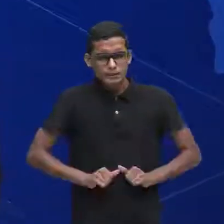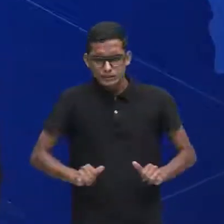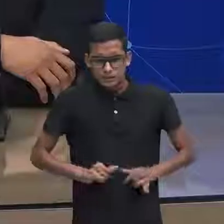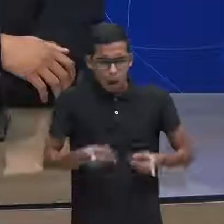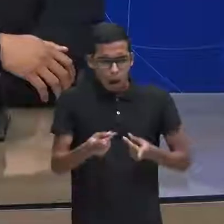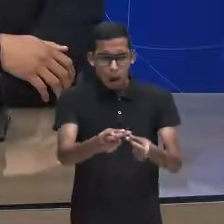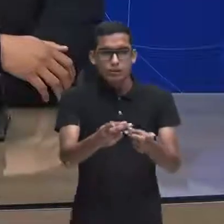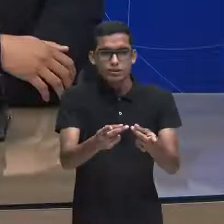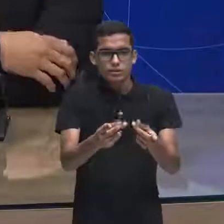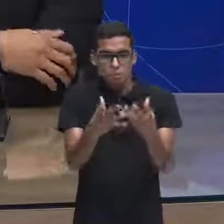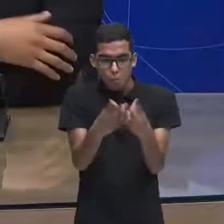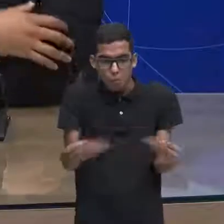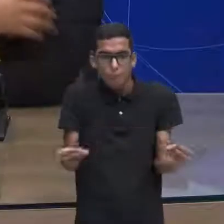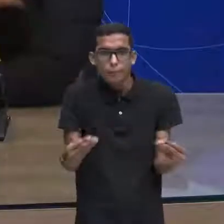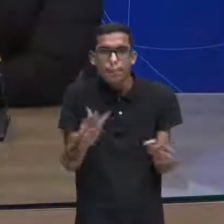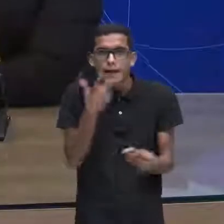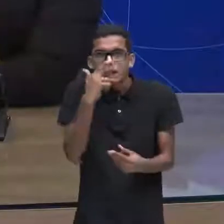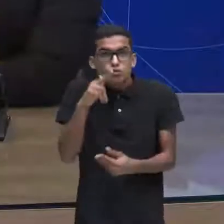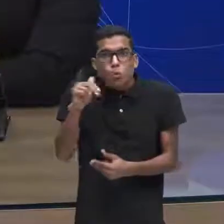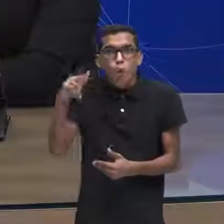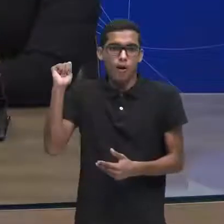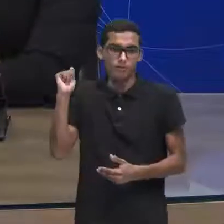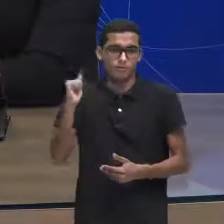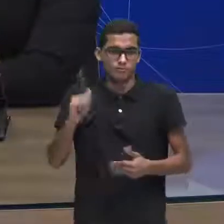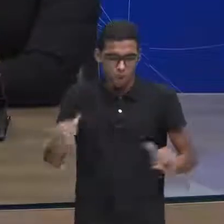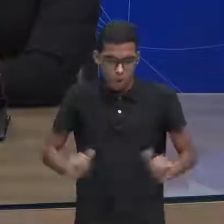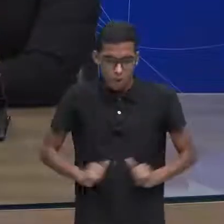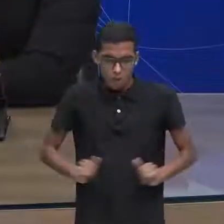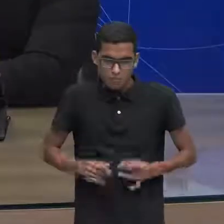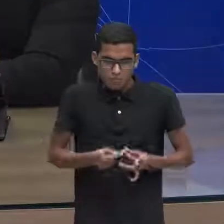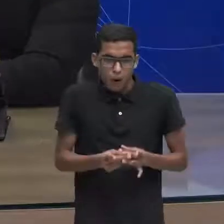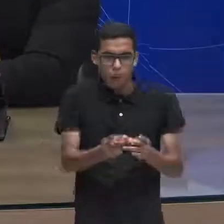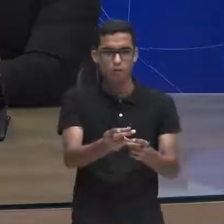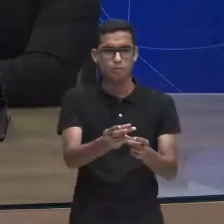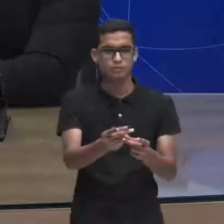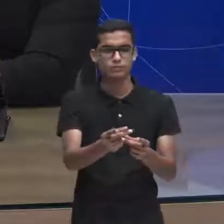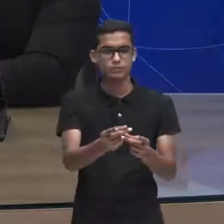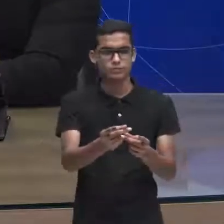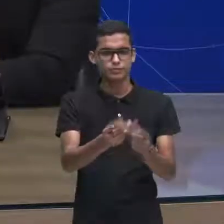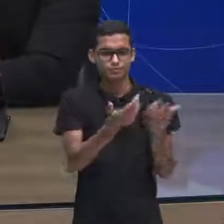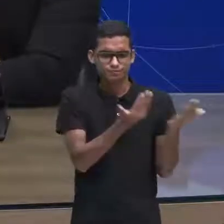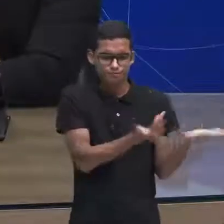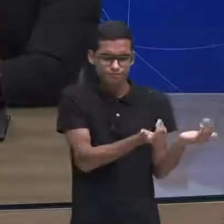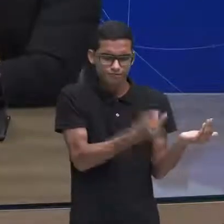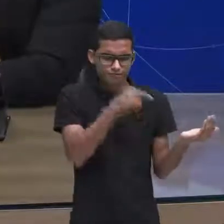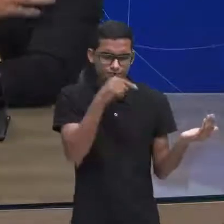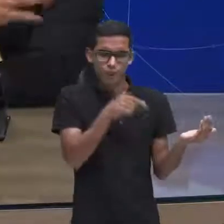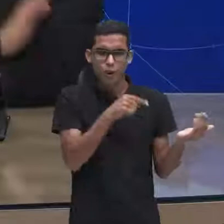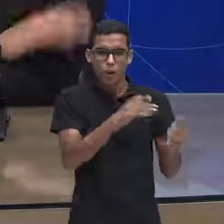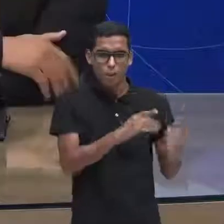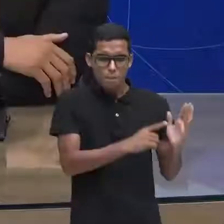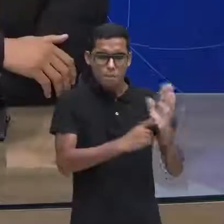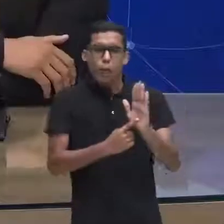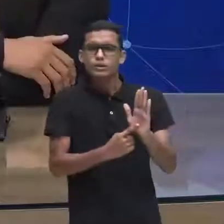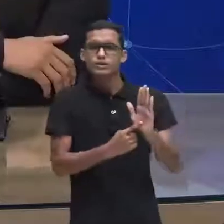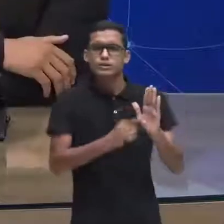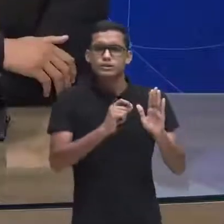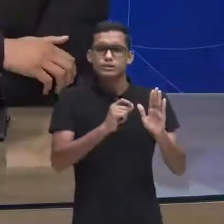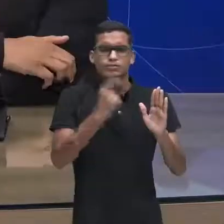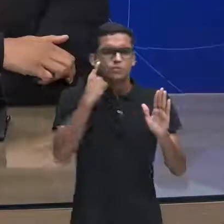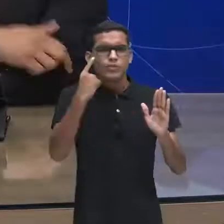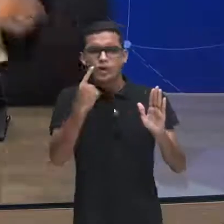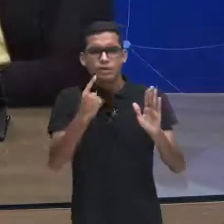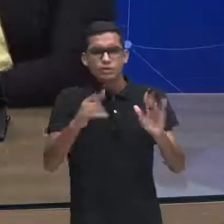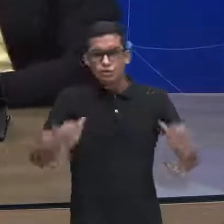não vai acabar, e a adolescência me apresenta uma ideia de que esse sofrimento realmente parece que não tem